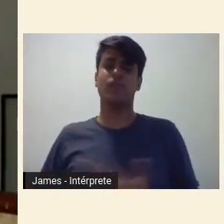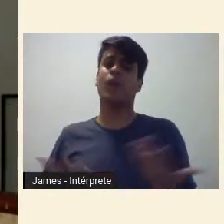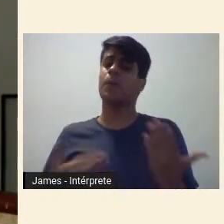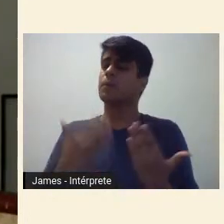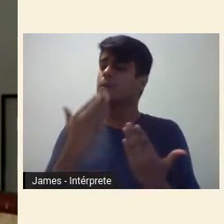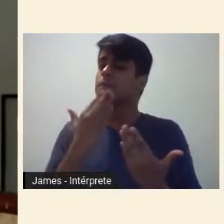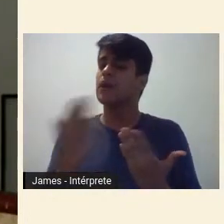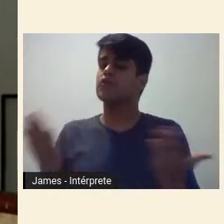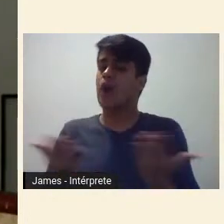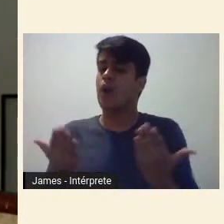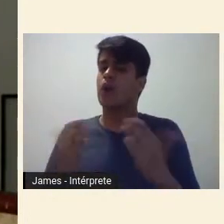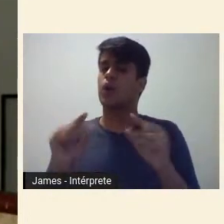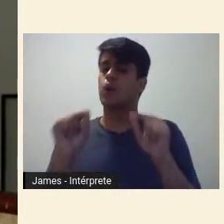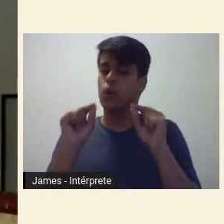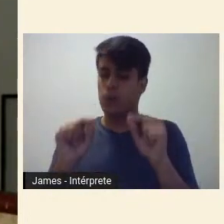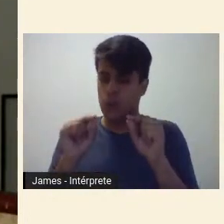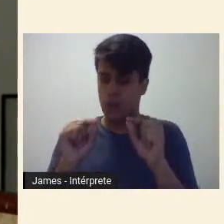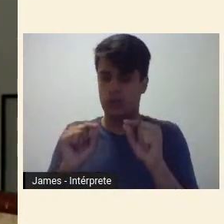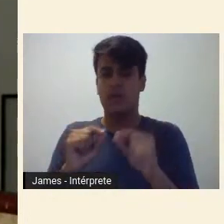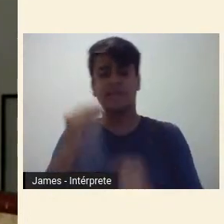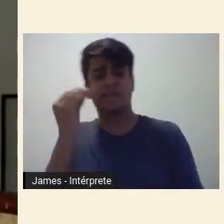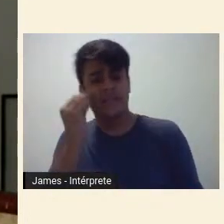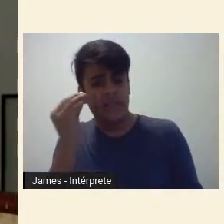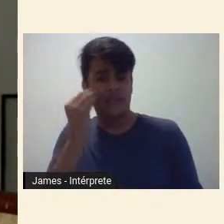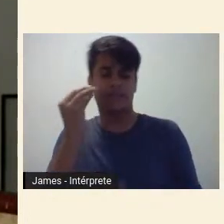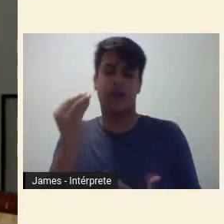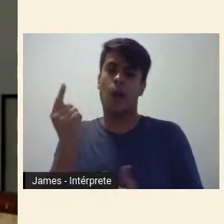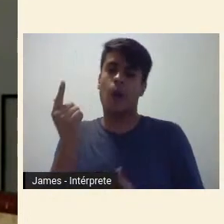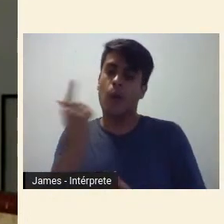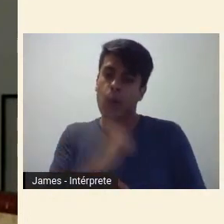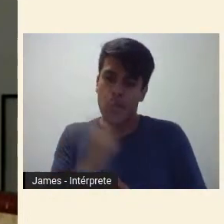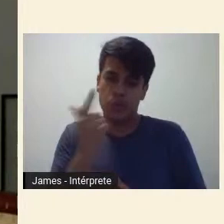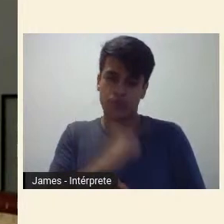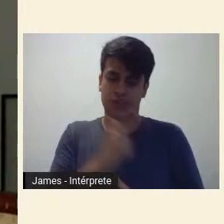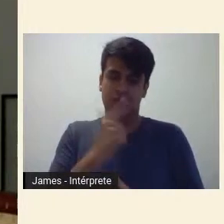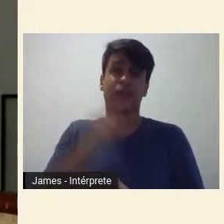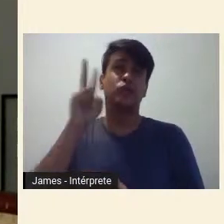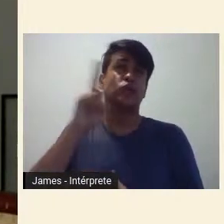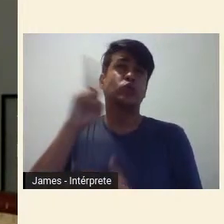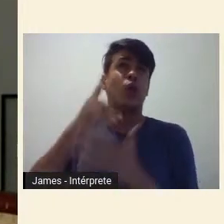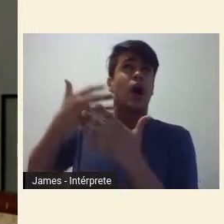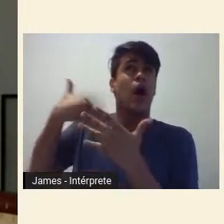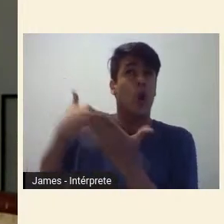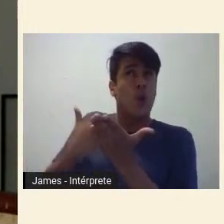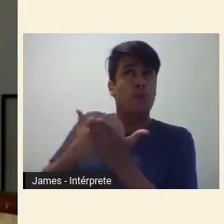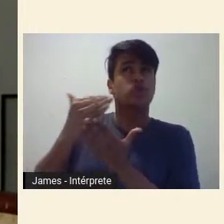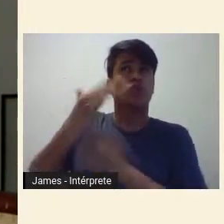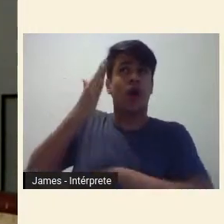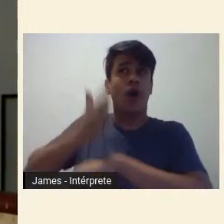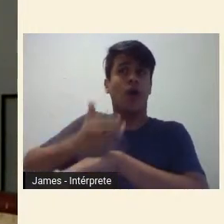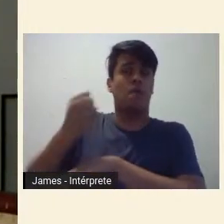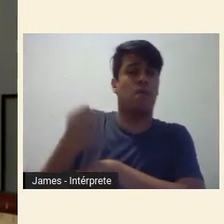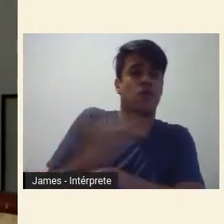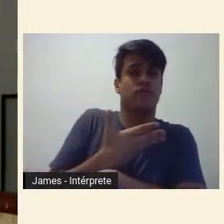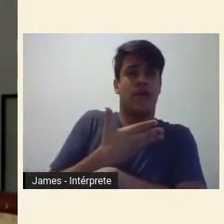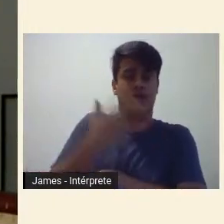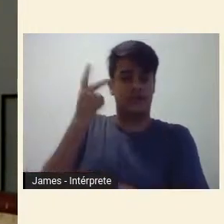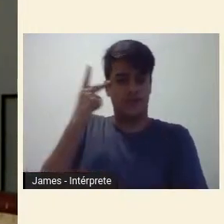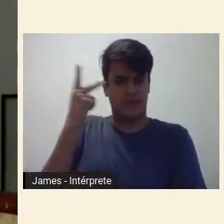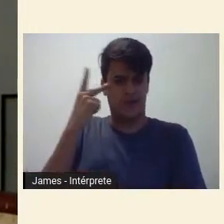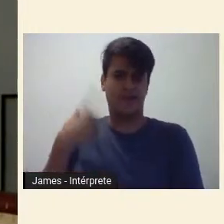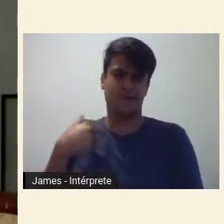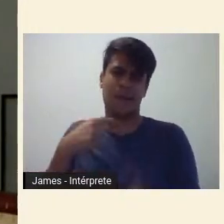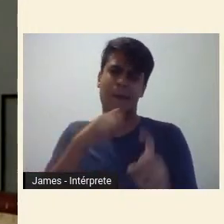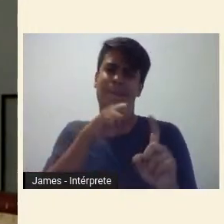ciclo é que possamos, de alguma forma, nos deslocar desse mito de origem da arte moderna brasileira, mito, aliás, já